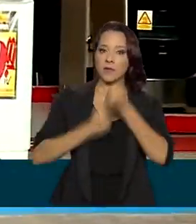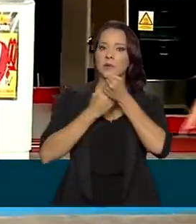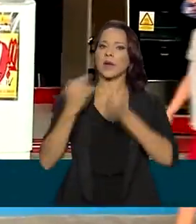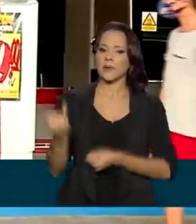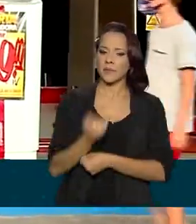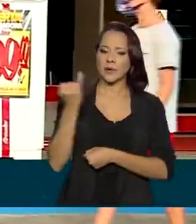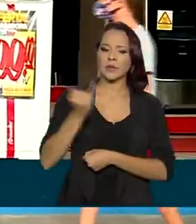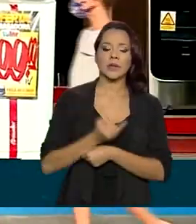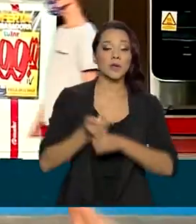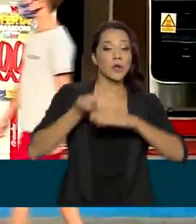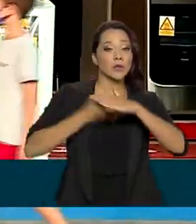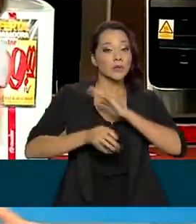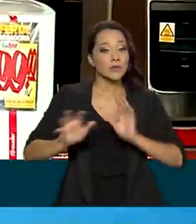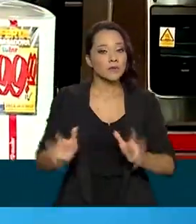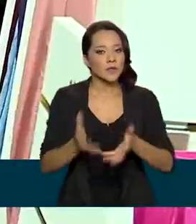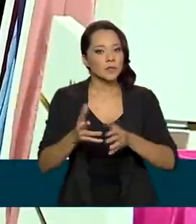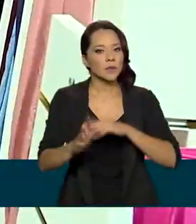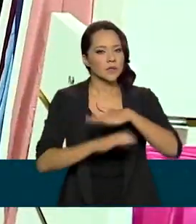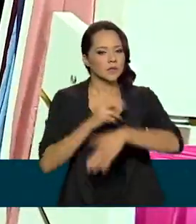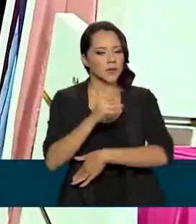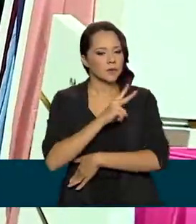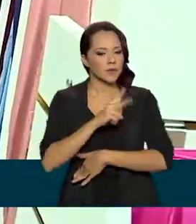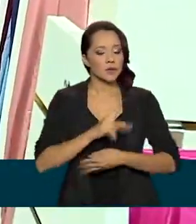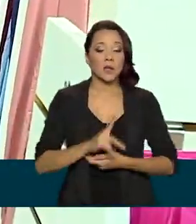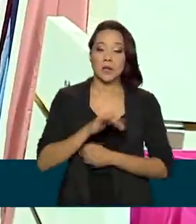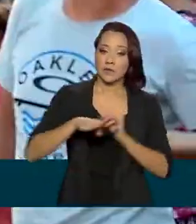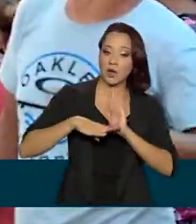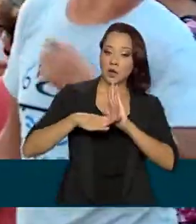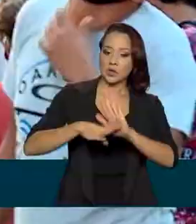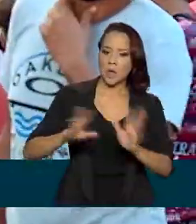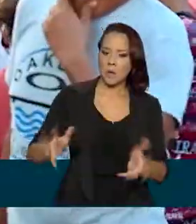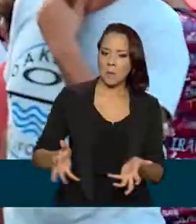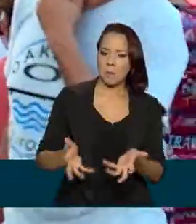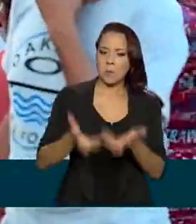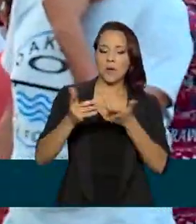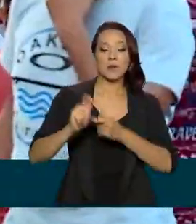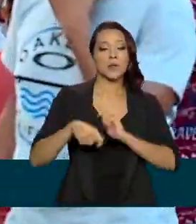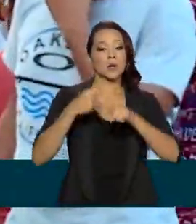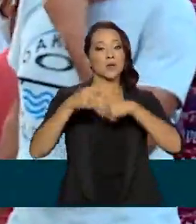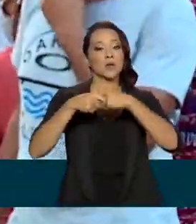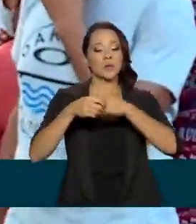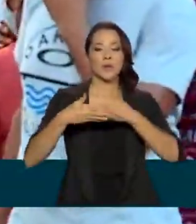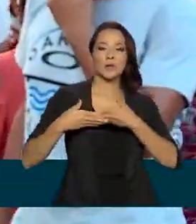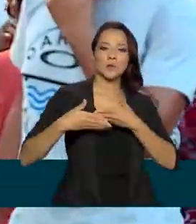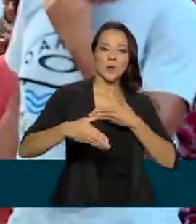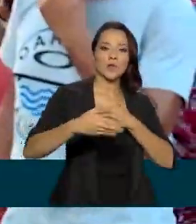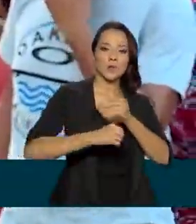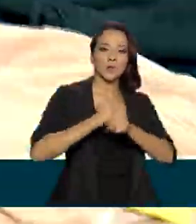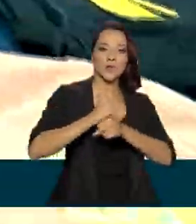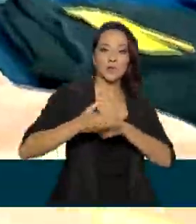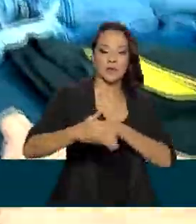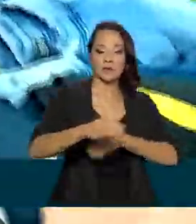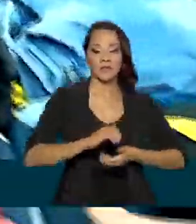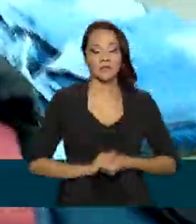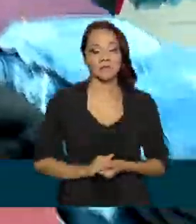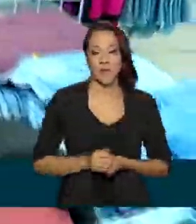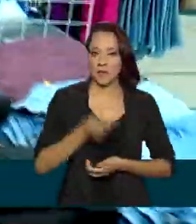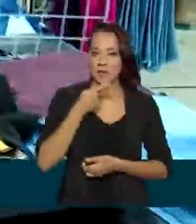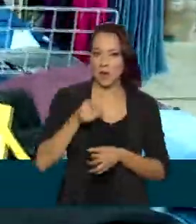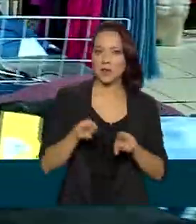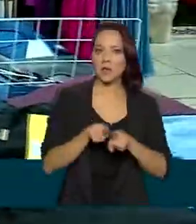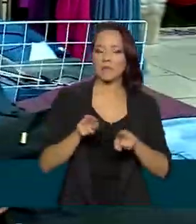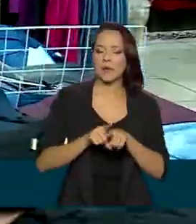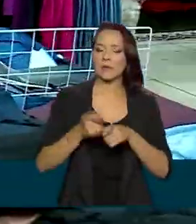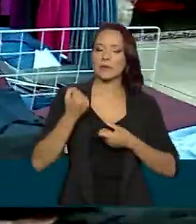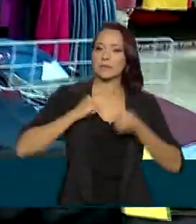importância dos investimentos privados que vão ajudar na recuperação da economia nos próximos anos e comentou sobre